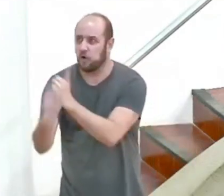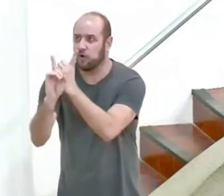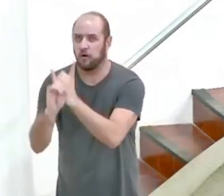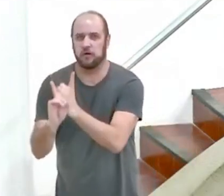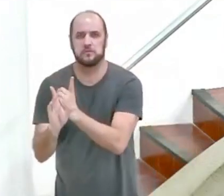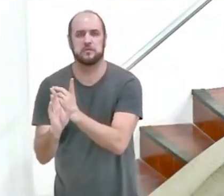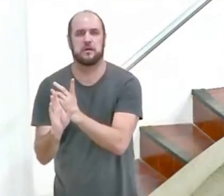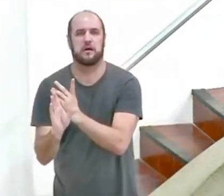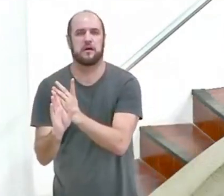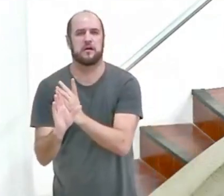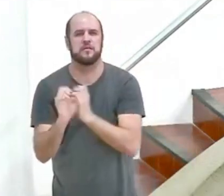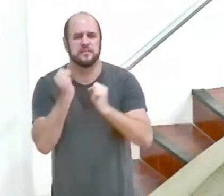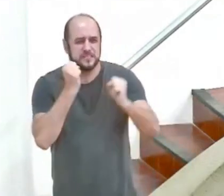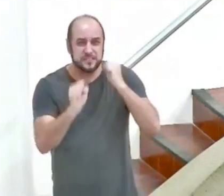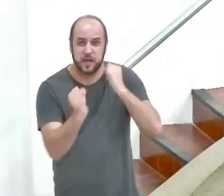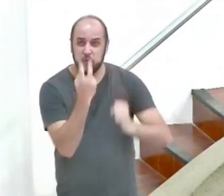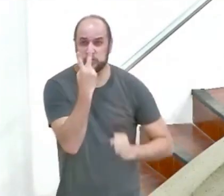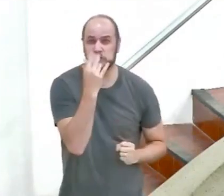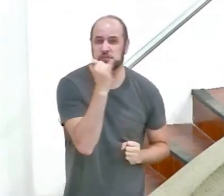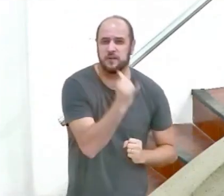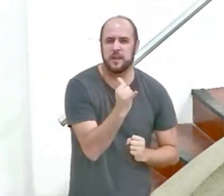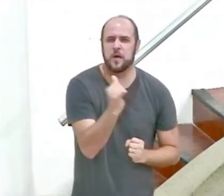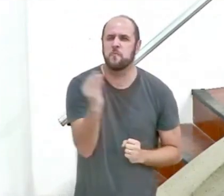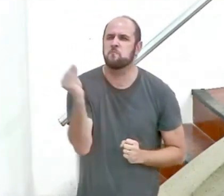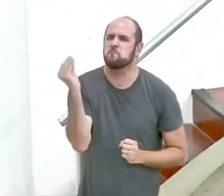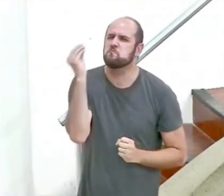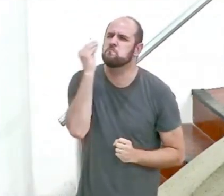salmo 2 que diz beijai o filho